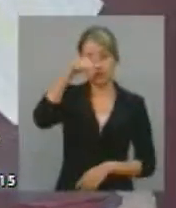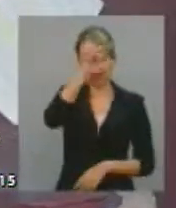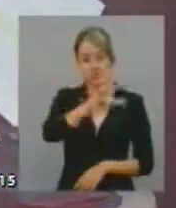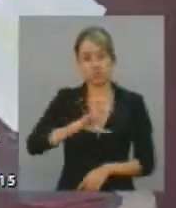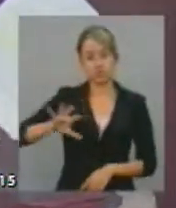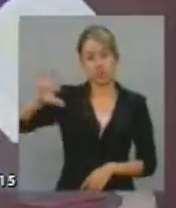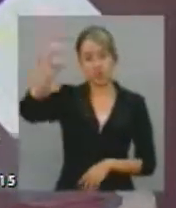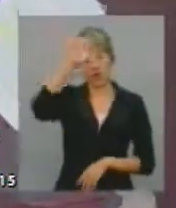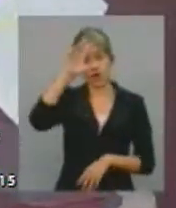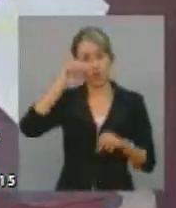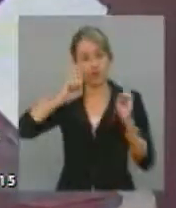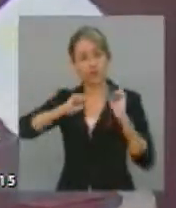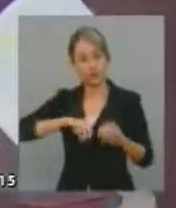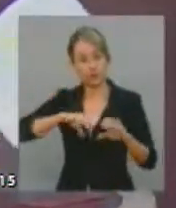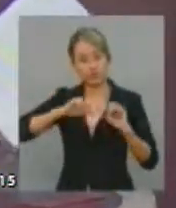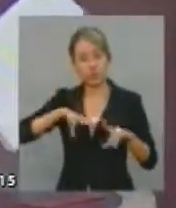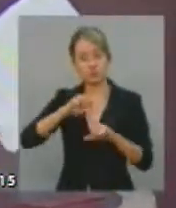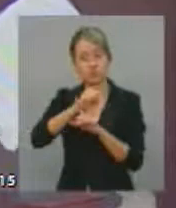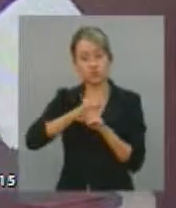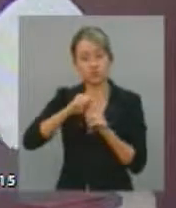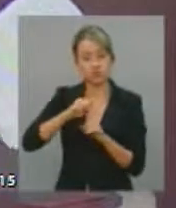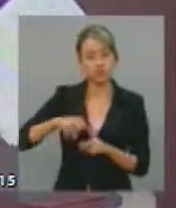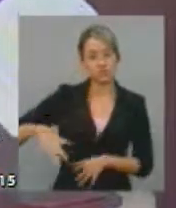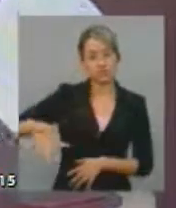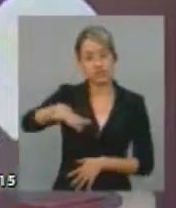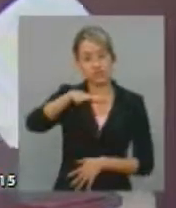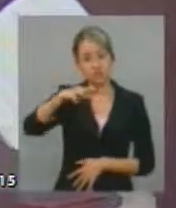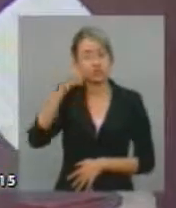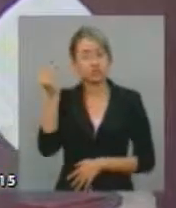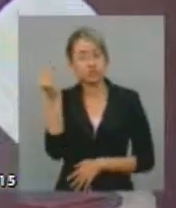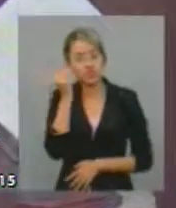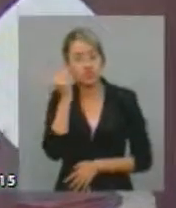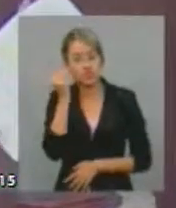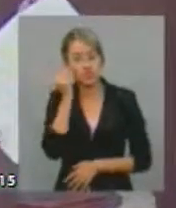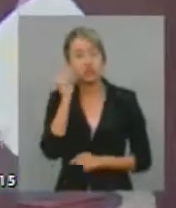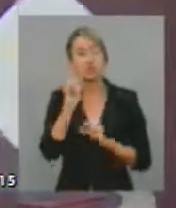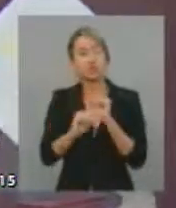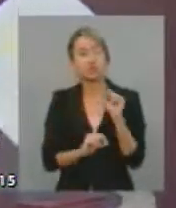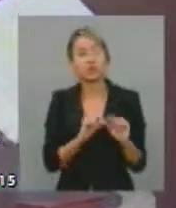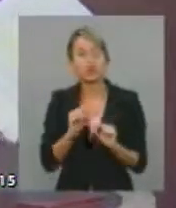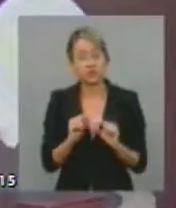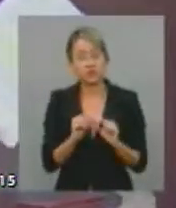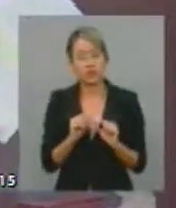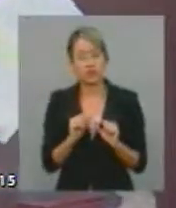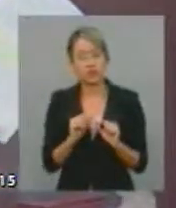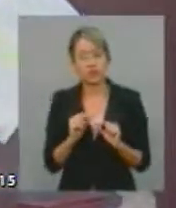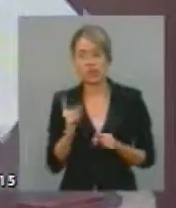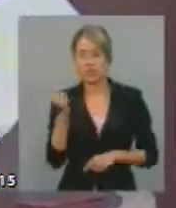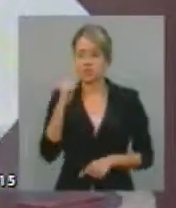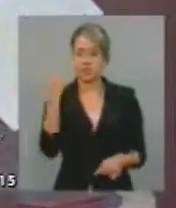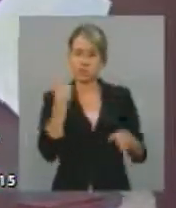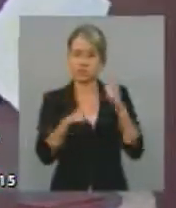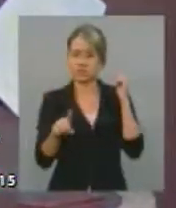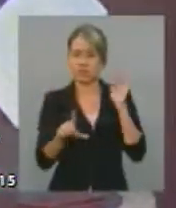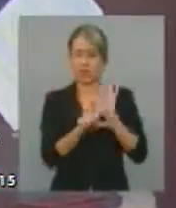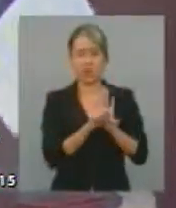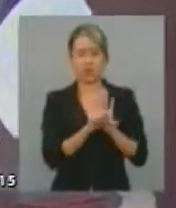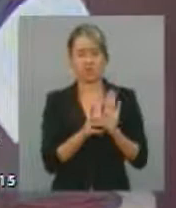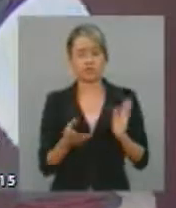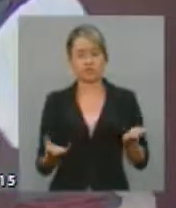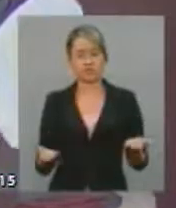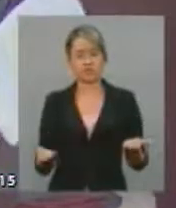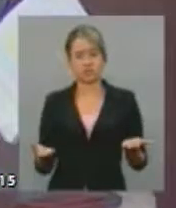ter acesso a uma medida socioeducativa para que não infringissem mais a lei. Isso deveria ter